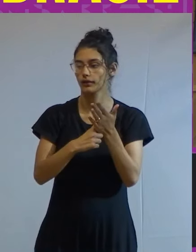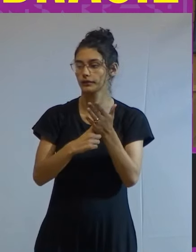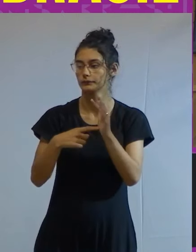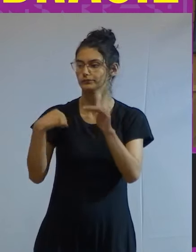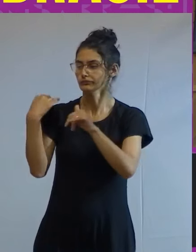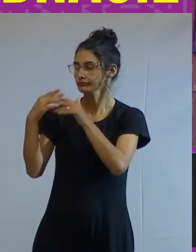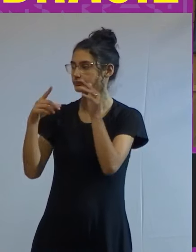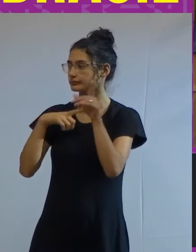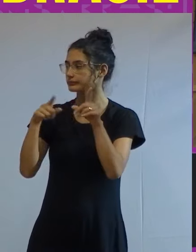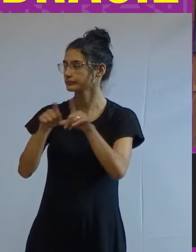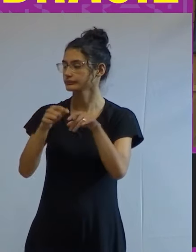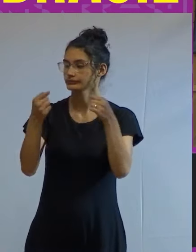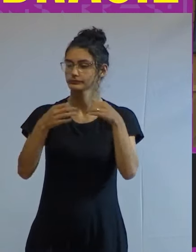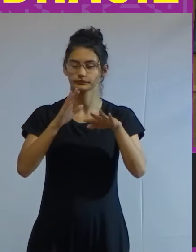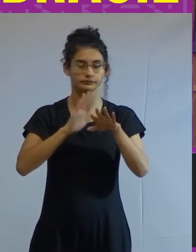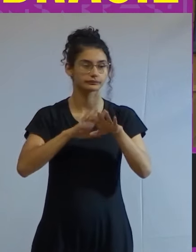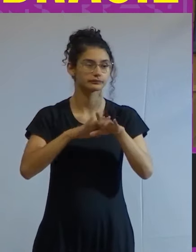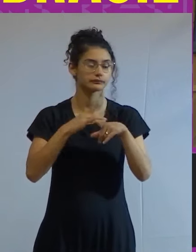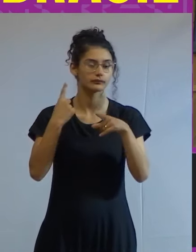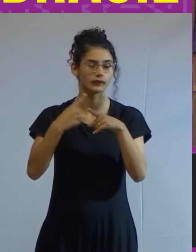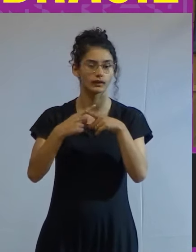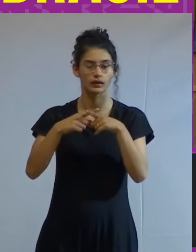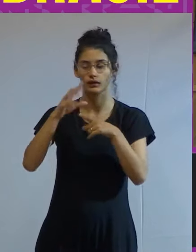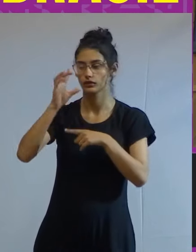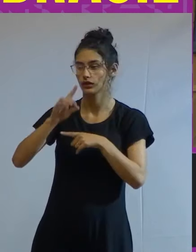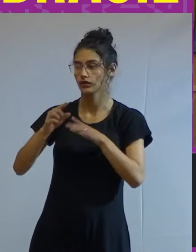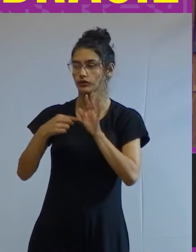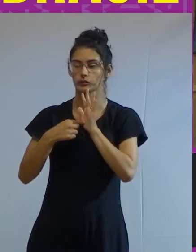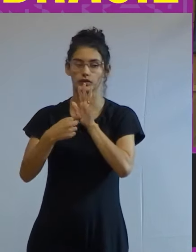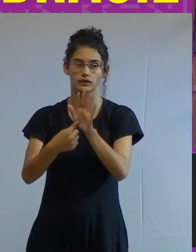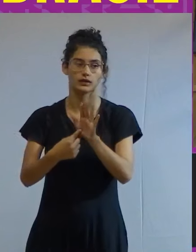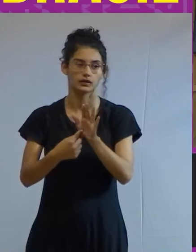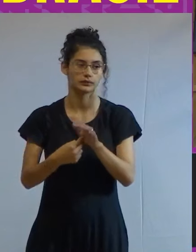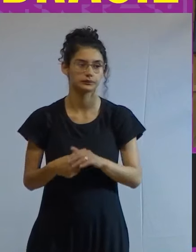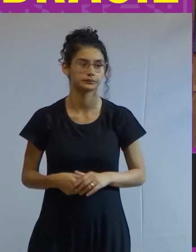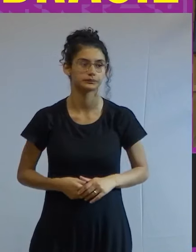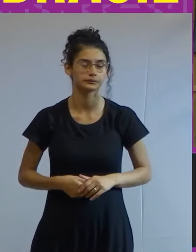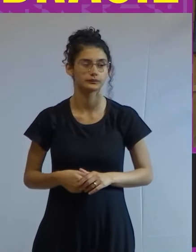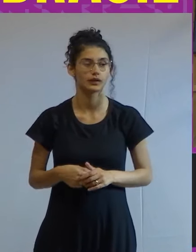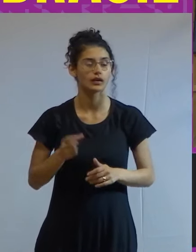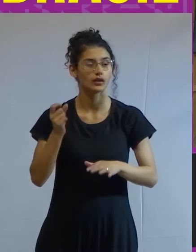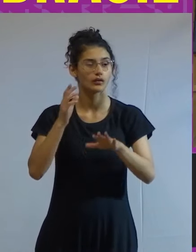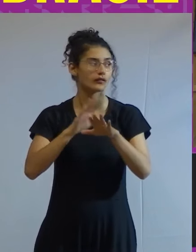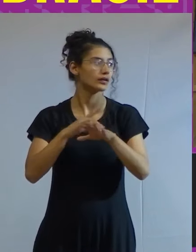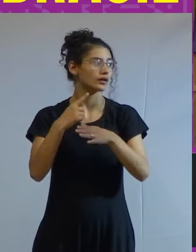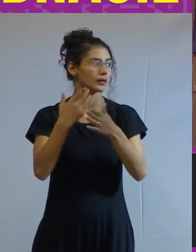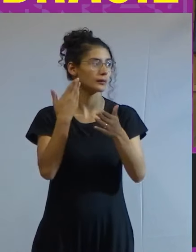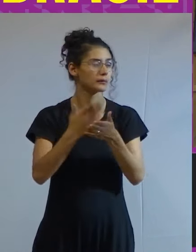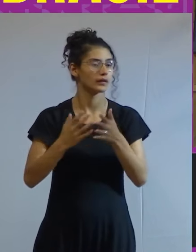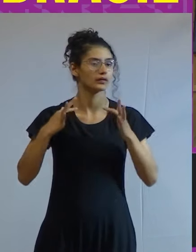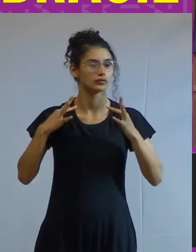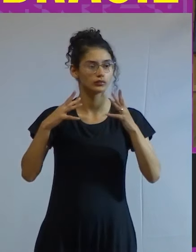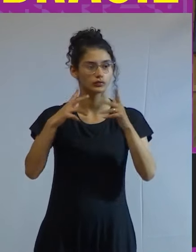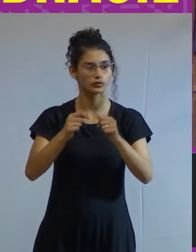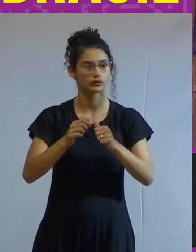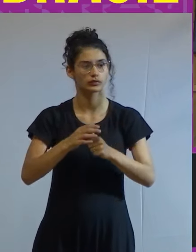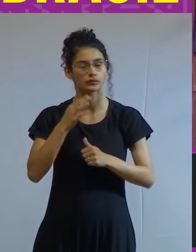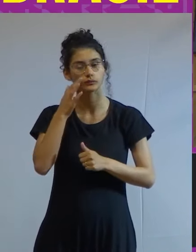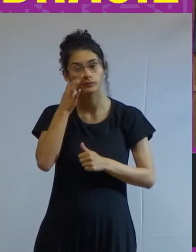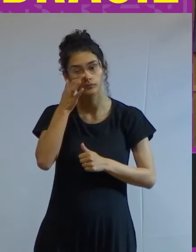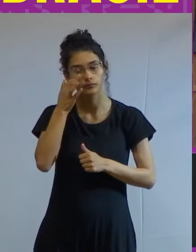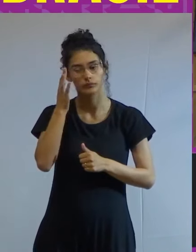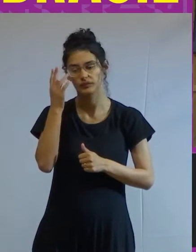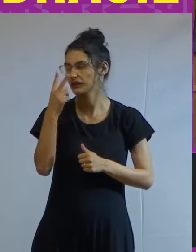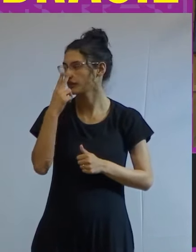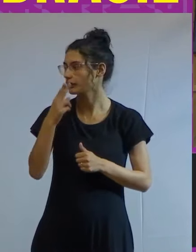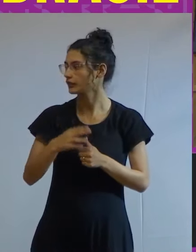progressista vamos dizer não for feito porque a direita não vai aparecer se não for feito a gente perde tudo é isso